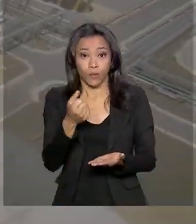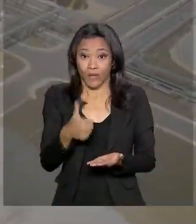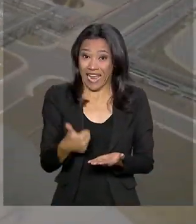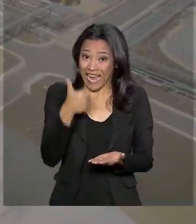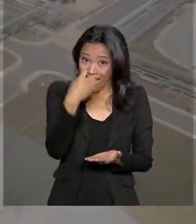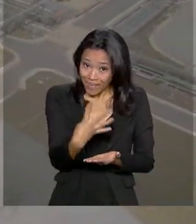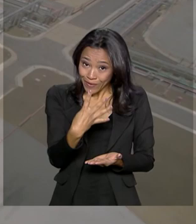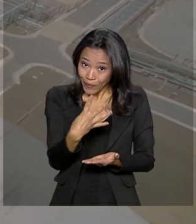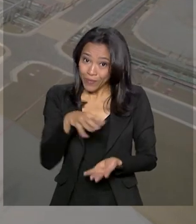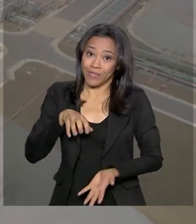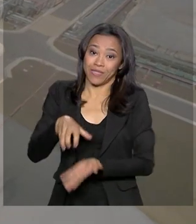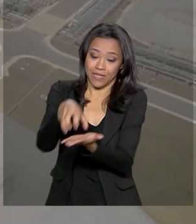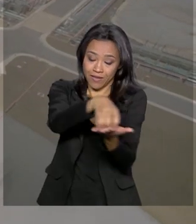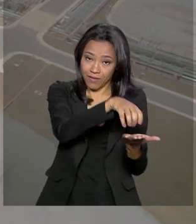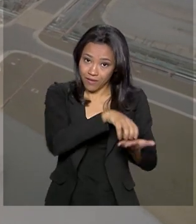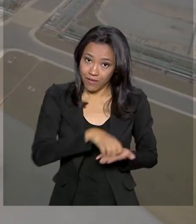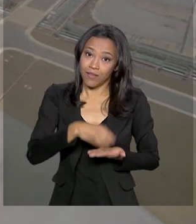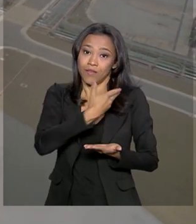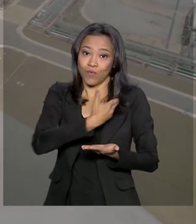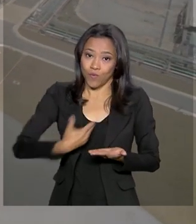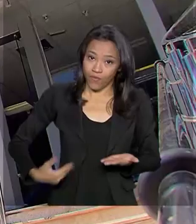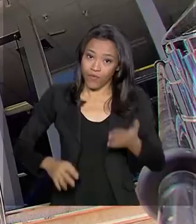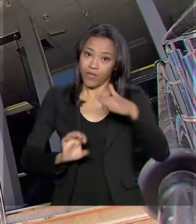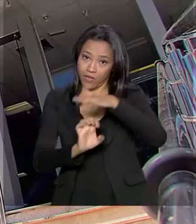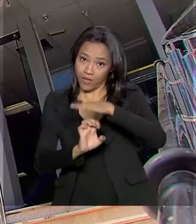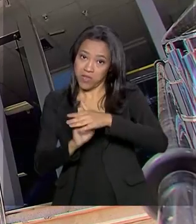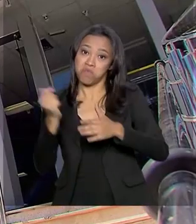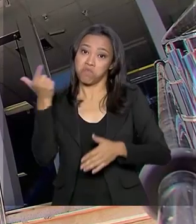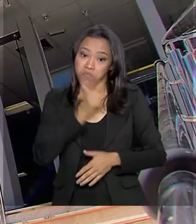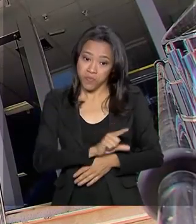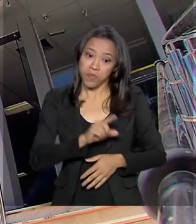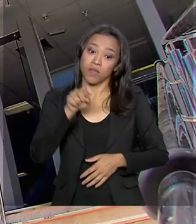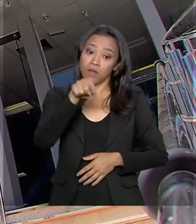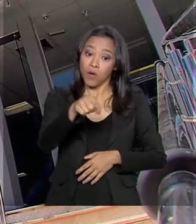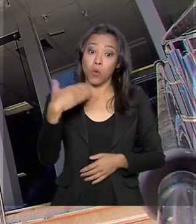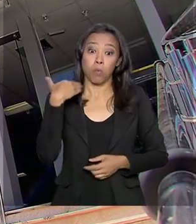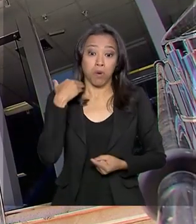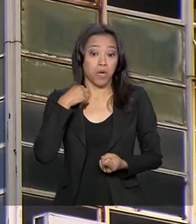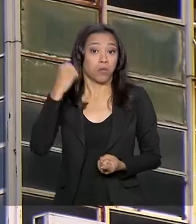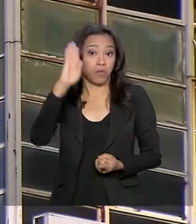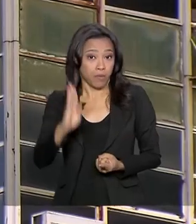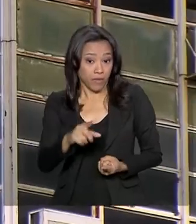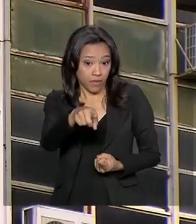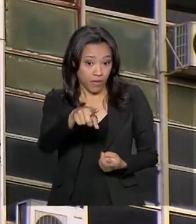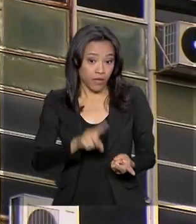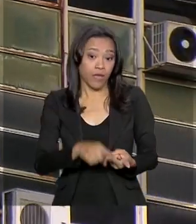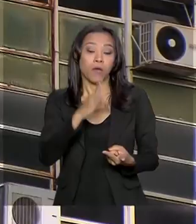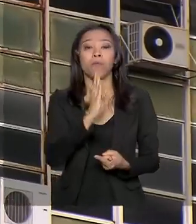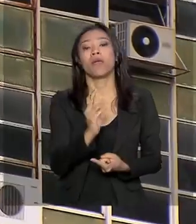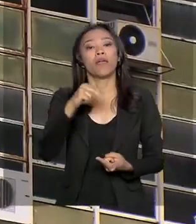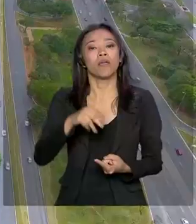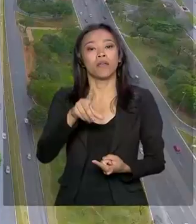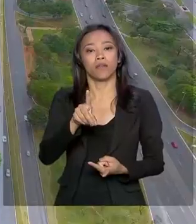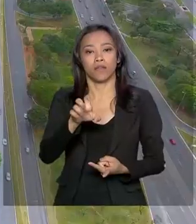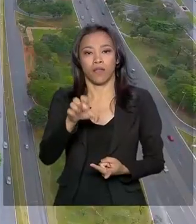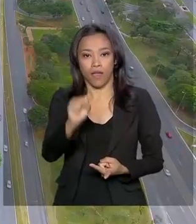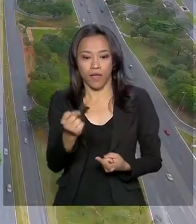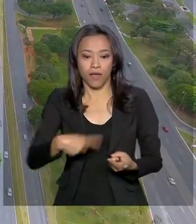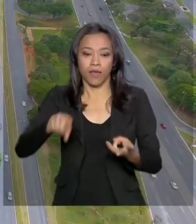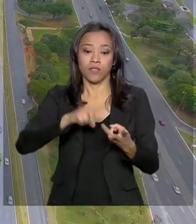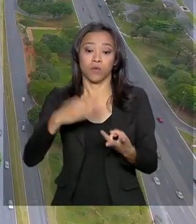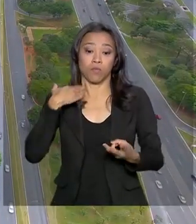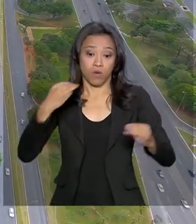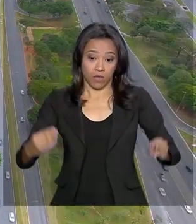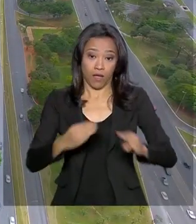estatais tiraram nota máxima neste ciclo, entre elas o Banco do Brasil, o BNDES, a Caixa